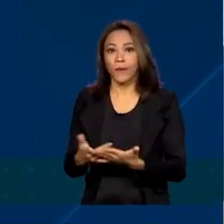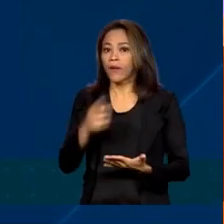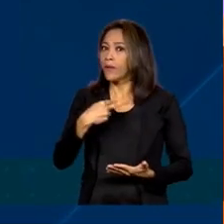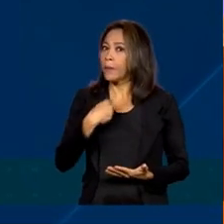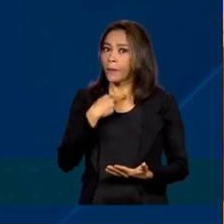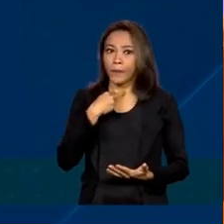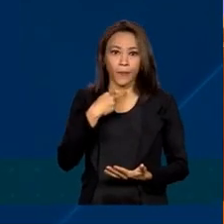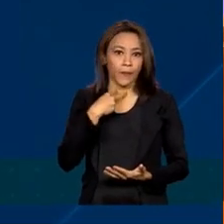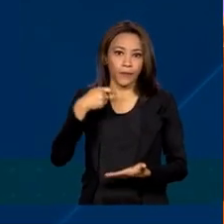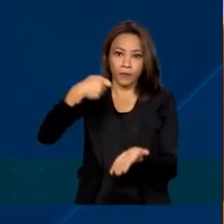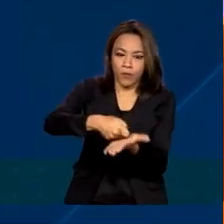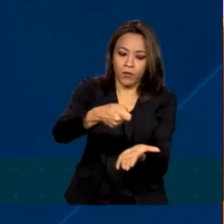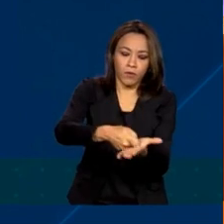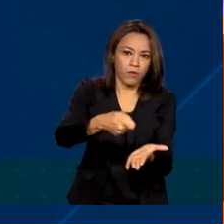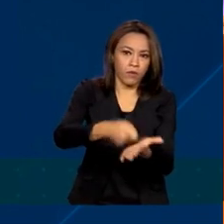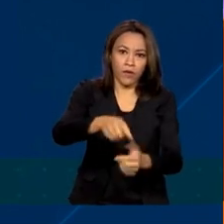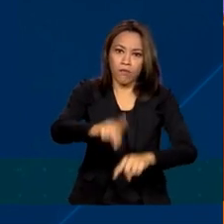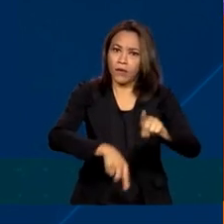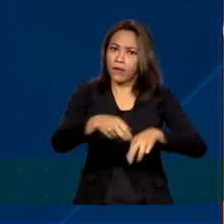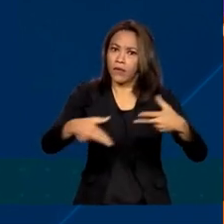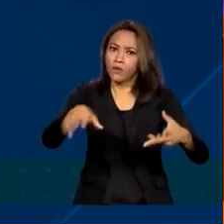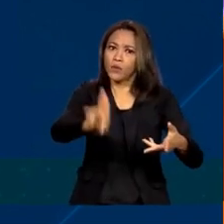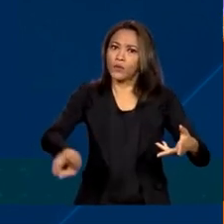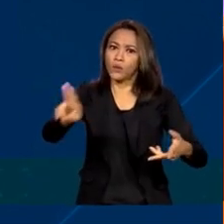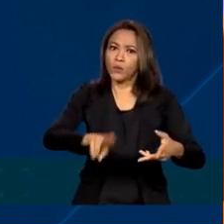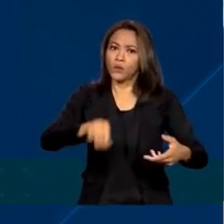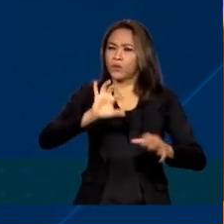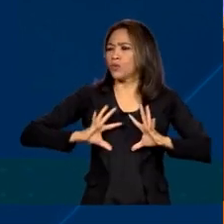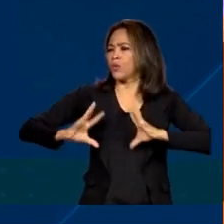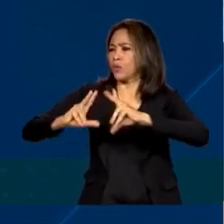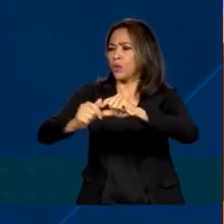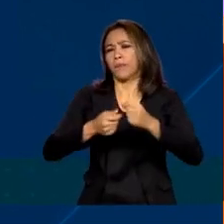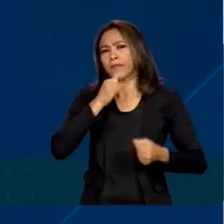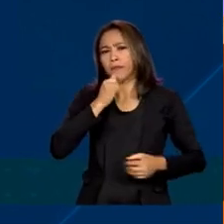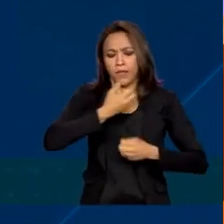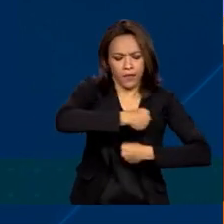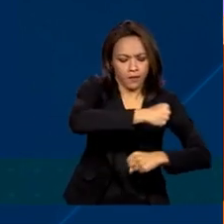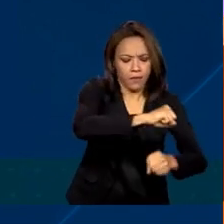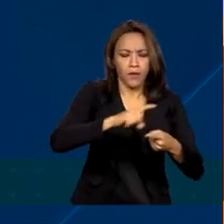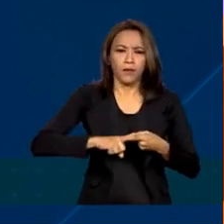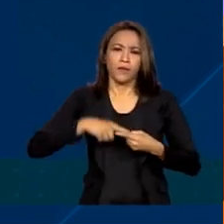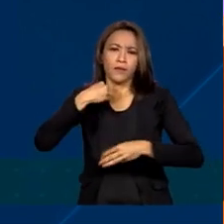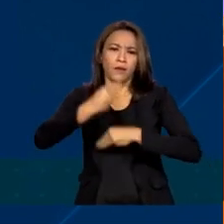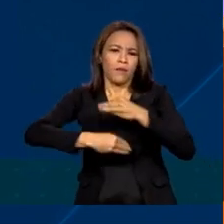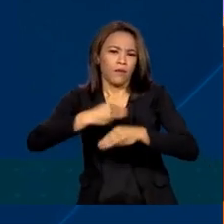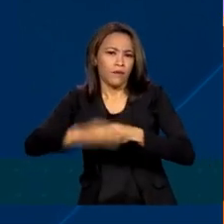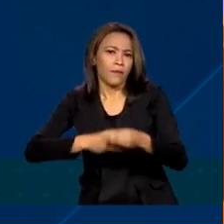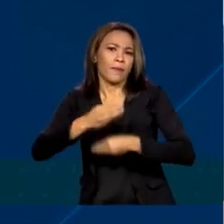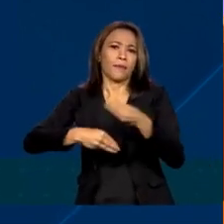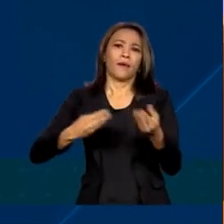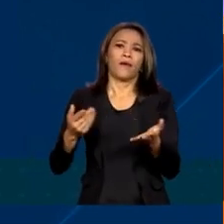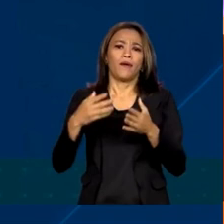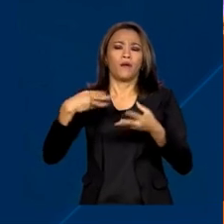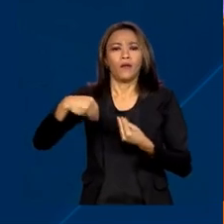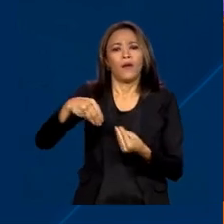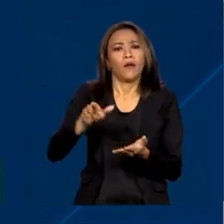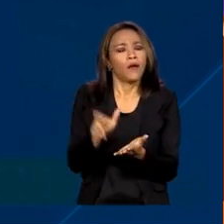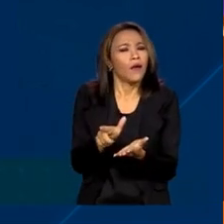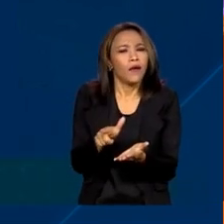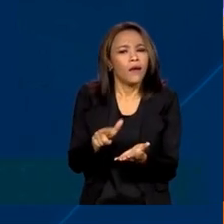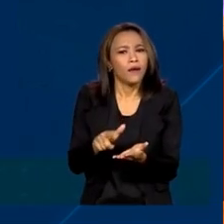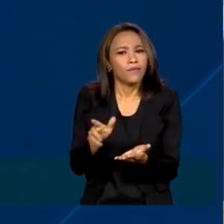o material de uso coletivo. Então material de limpeza, material de higiene, como por exemplo papel toalha,